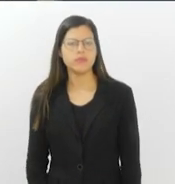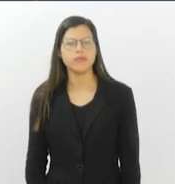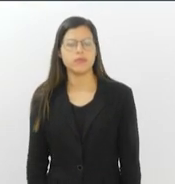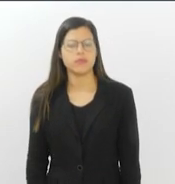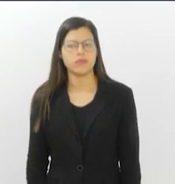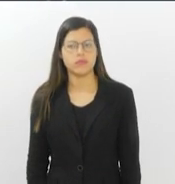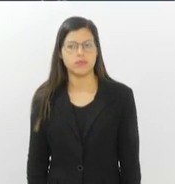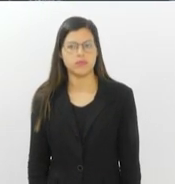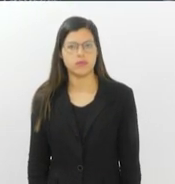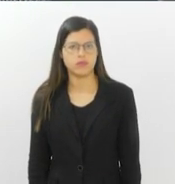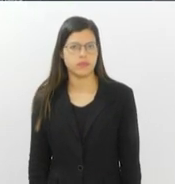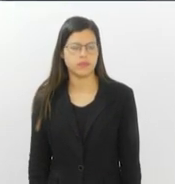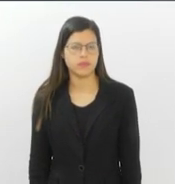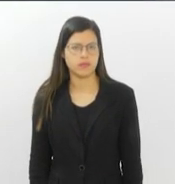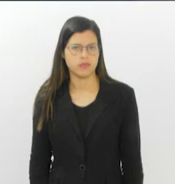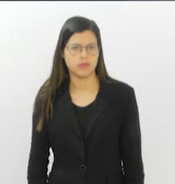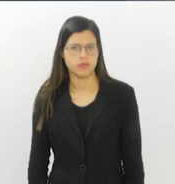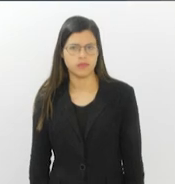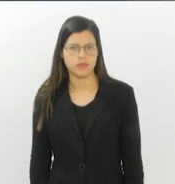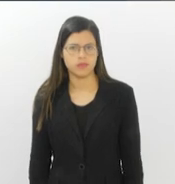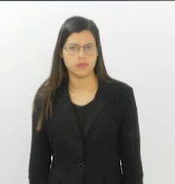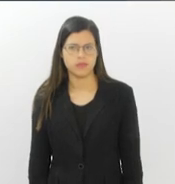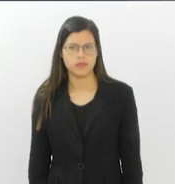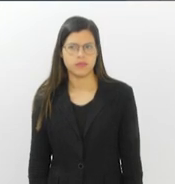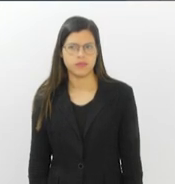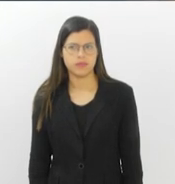4700.